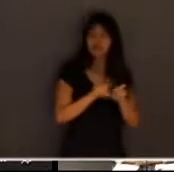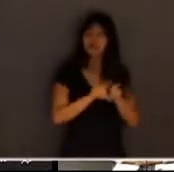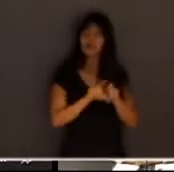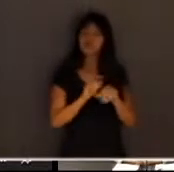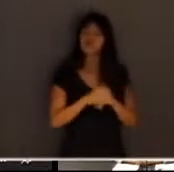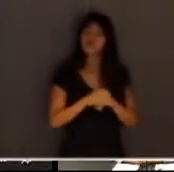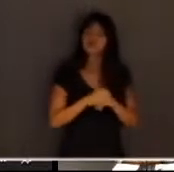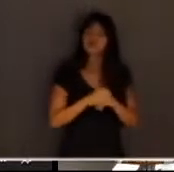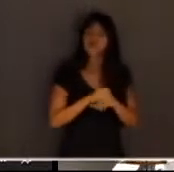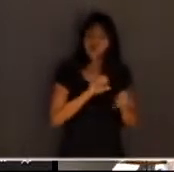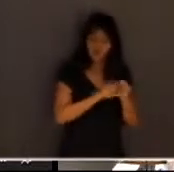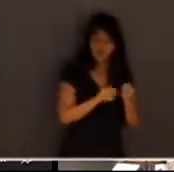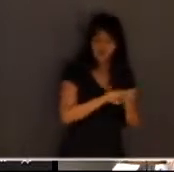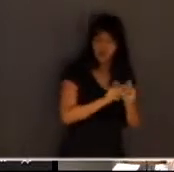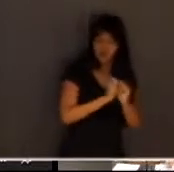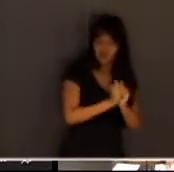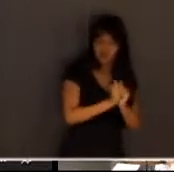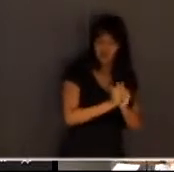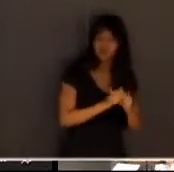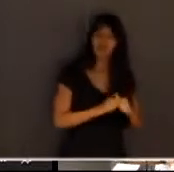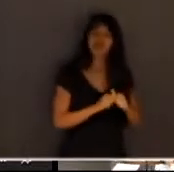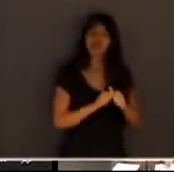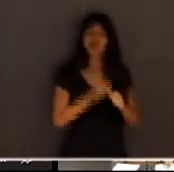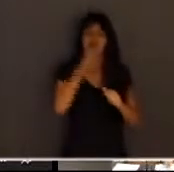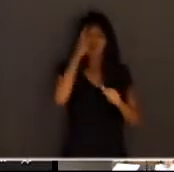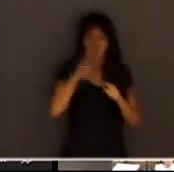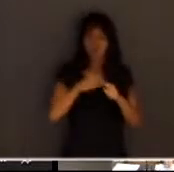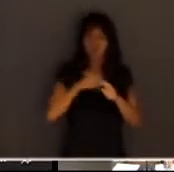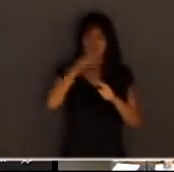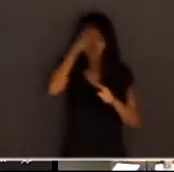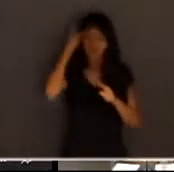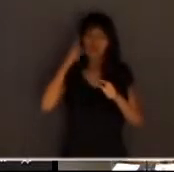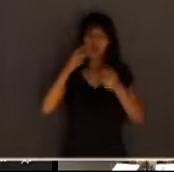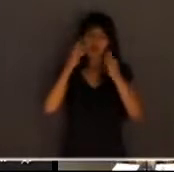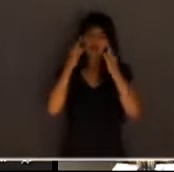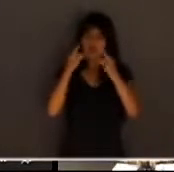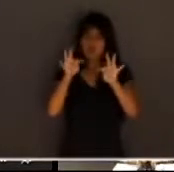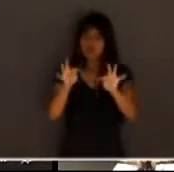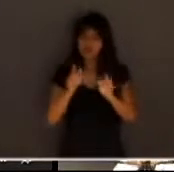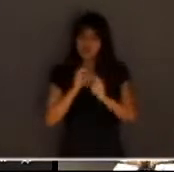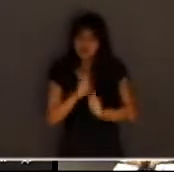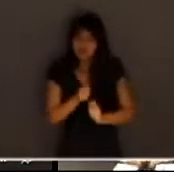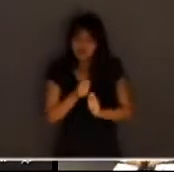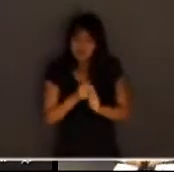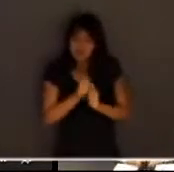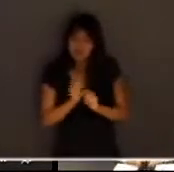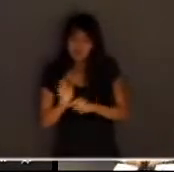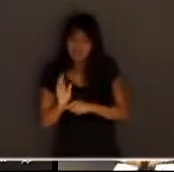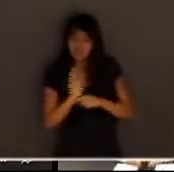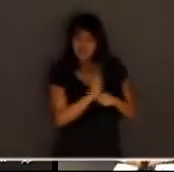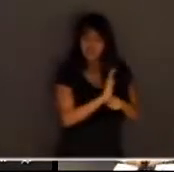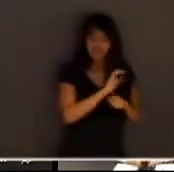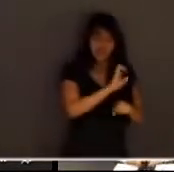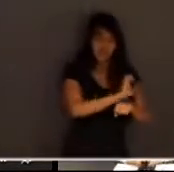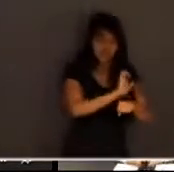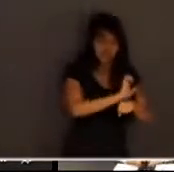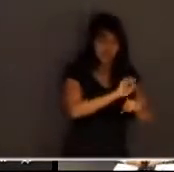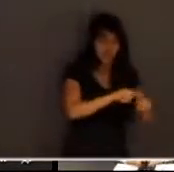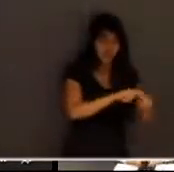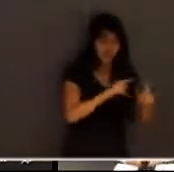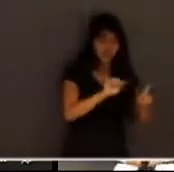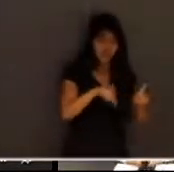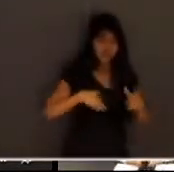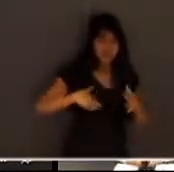testemunha num primeiro momento ela tenta até cooperar com o Estado e vai se passando o tempo a verdade vai fugindo